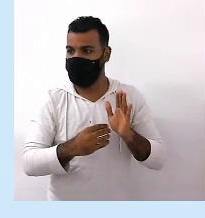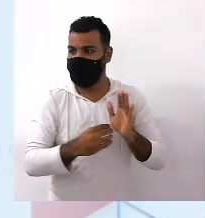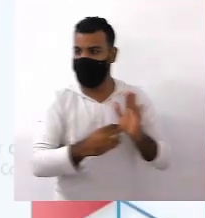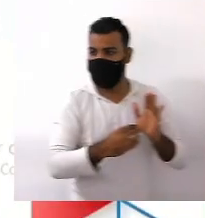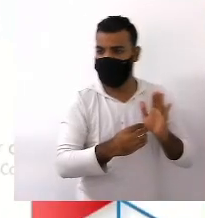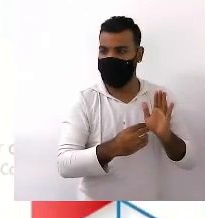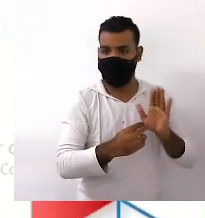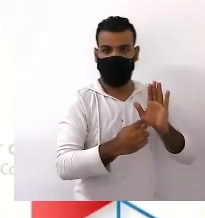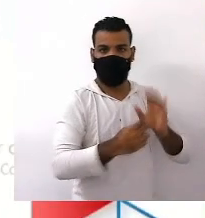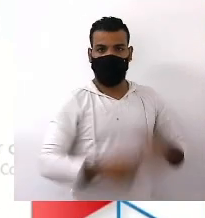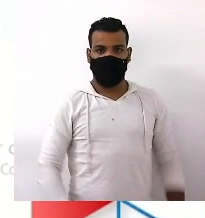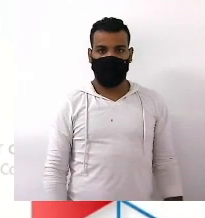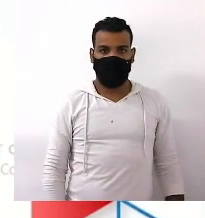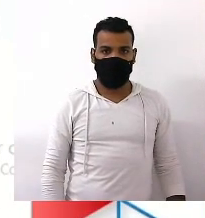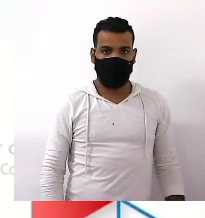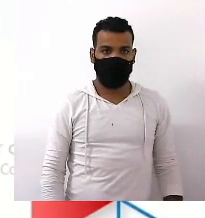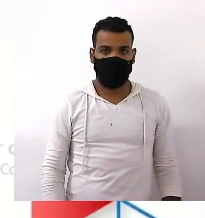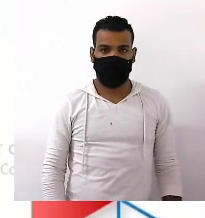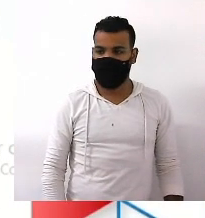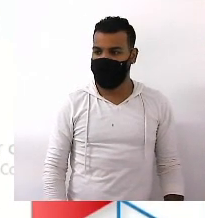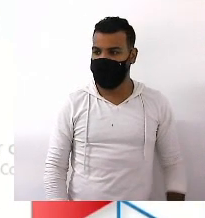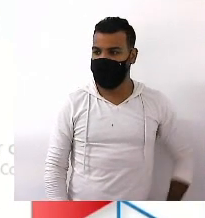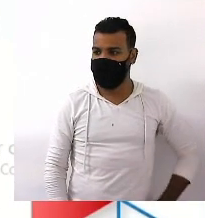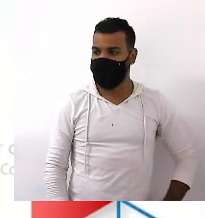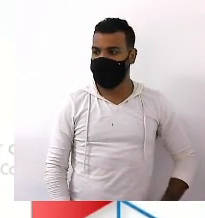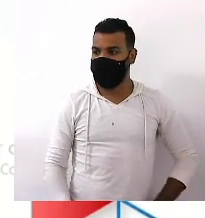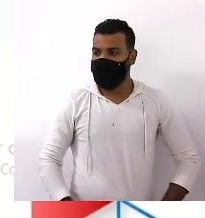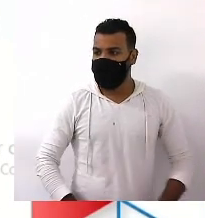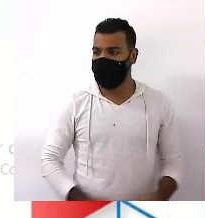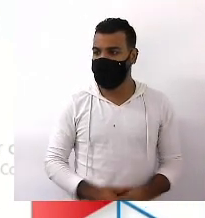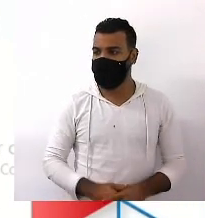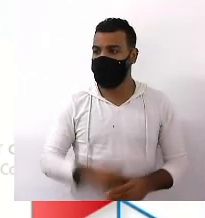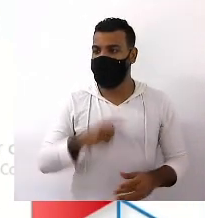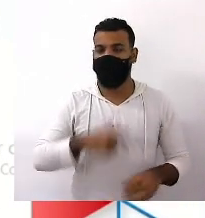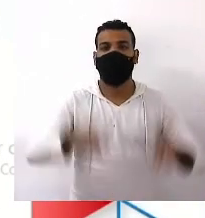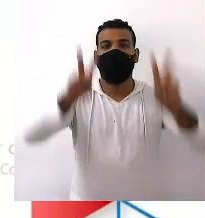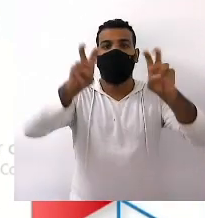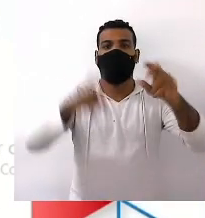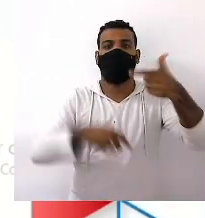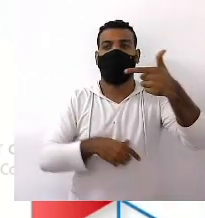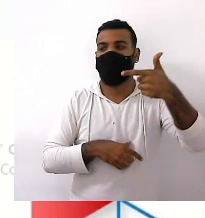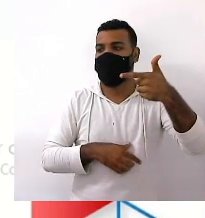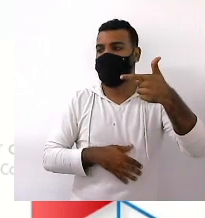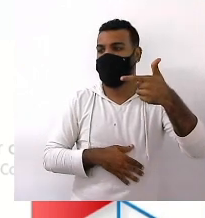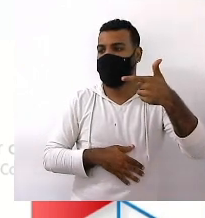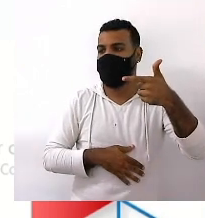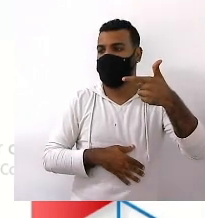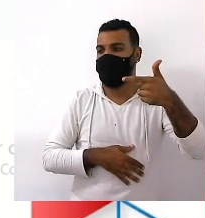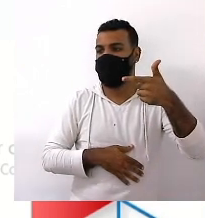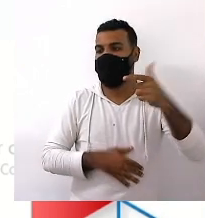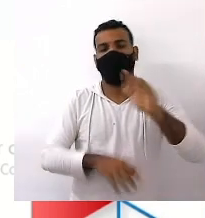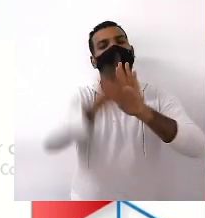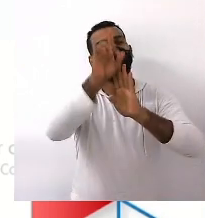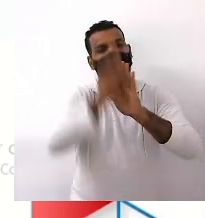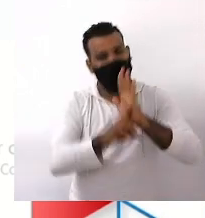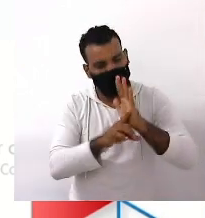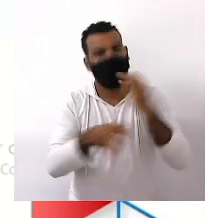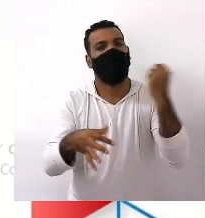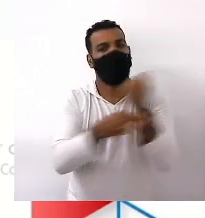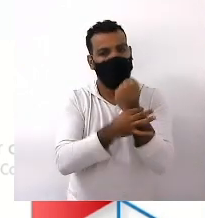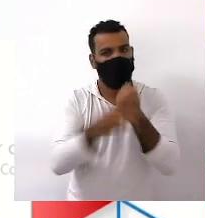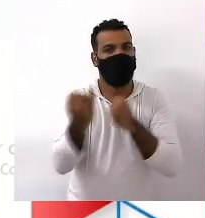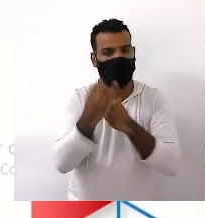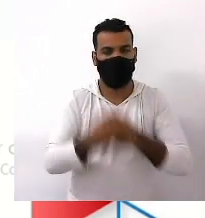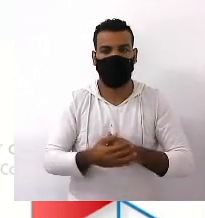Olha como ele se configura Primeiro tem um título Título 2 Dos direitos e garantias fundamentais Olha o